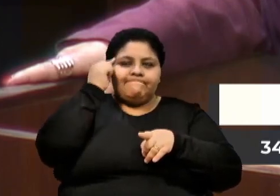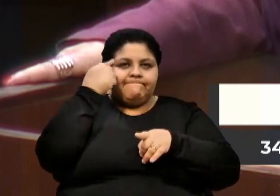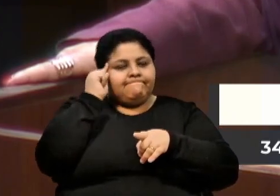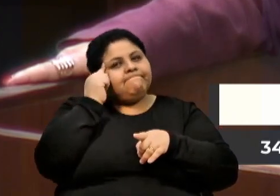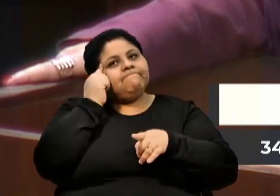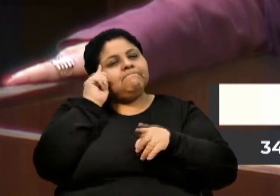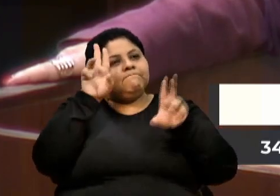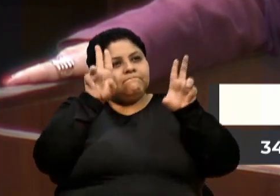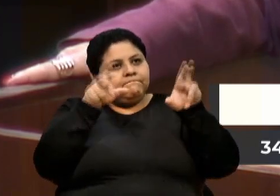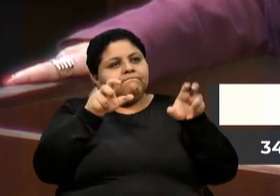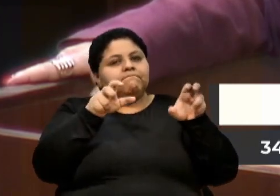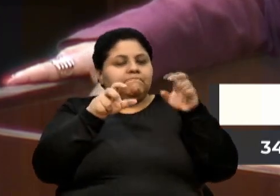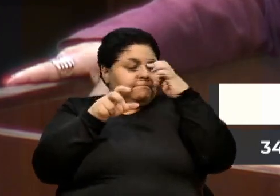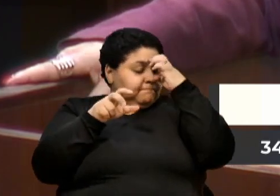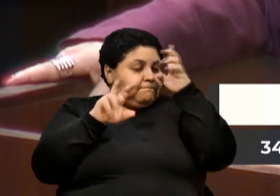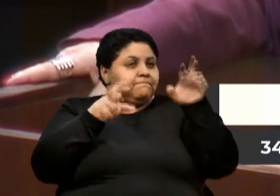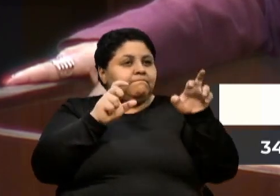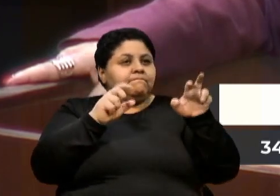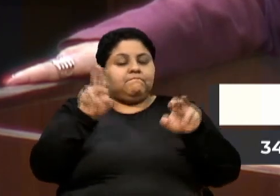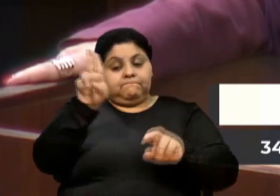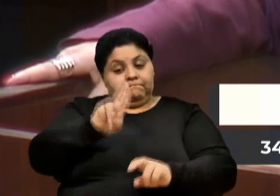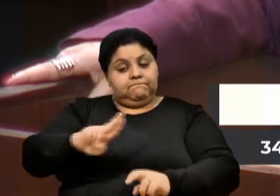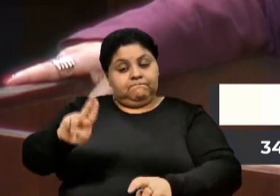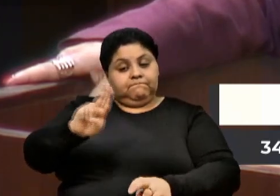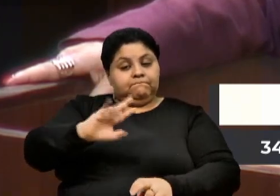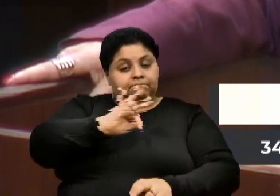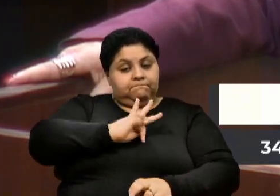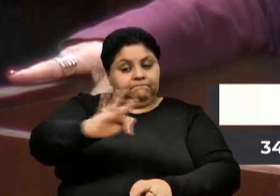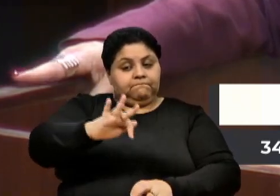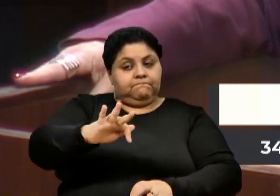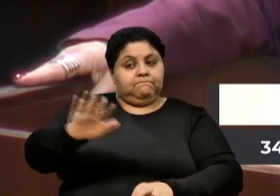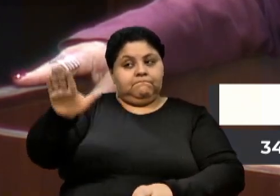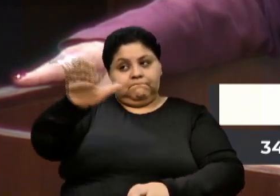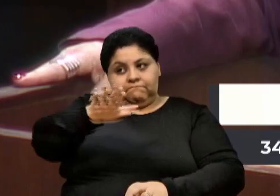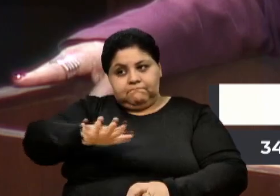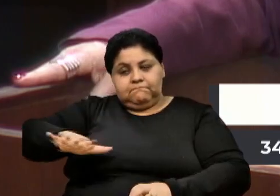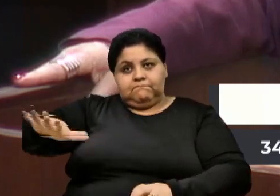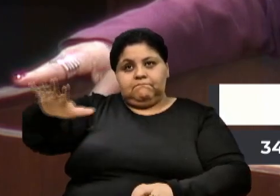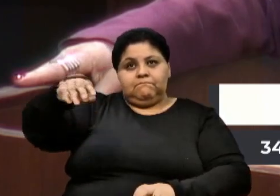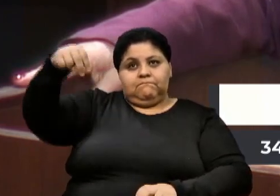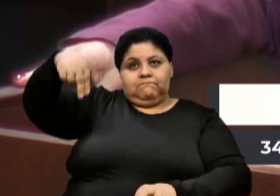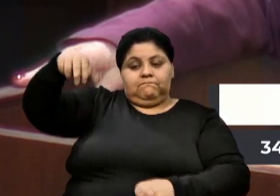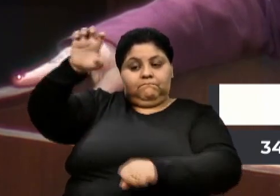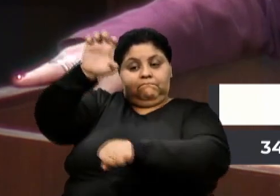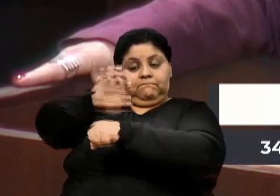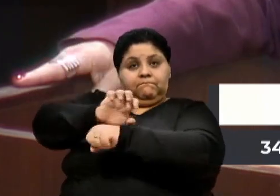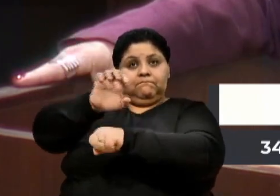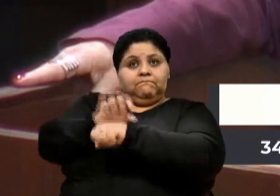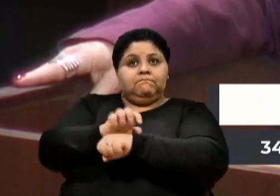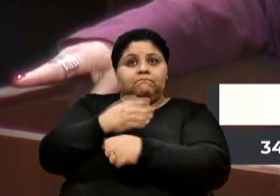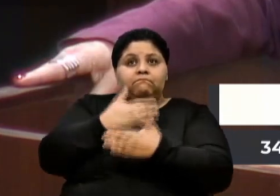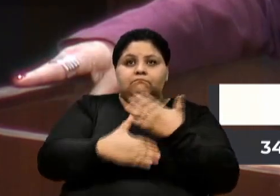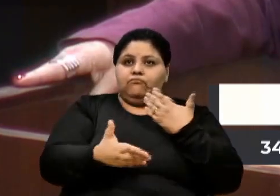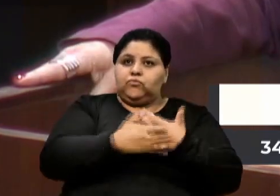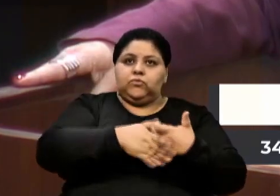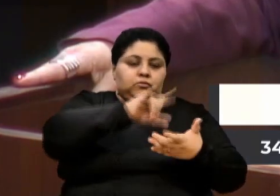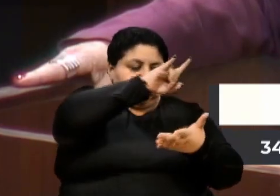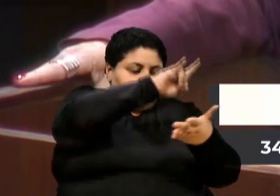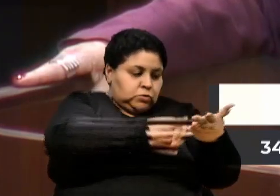questão da Universidade da região Nordeste do Estado. Tudo isso com documentação